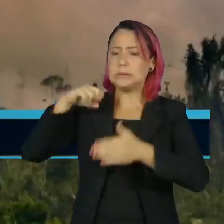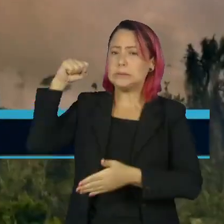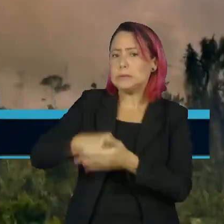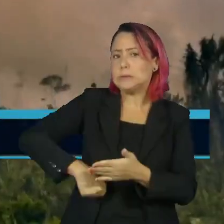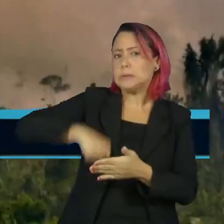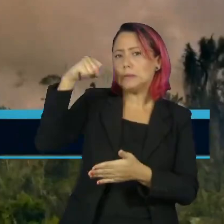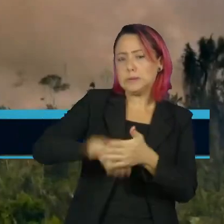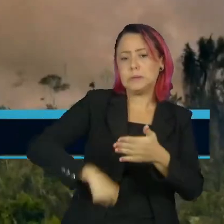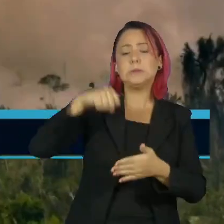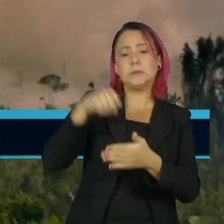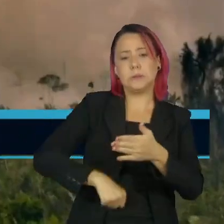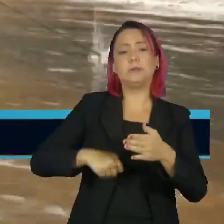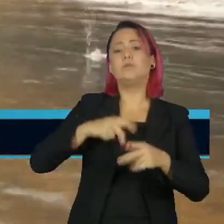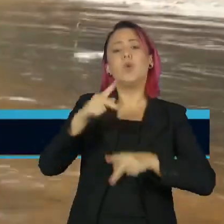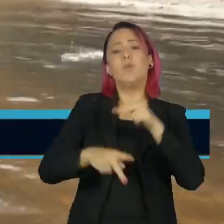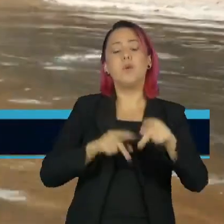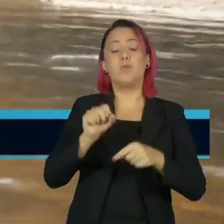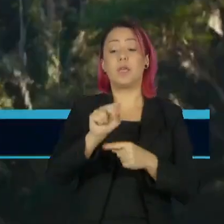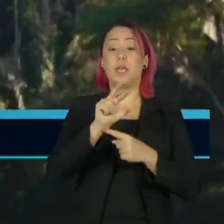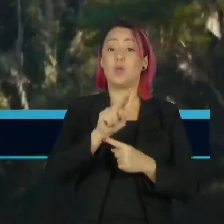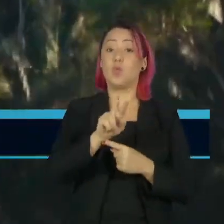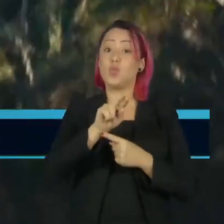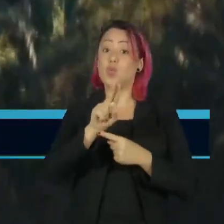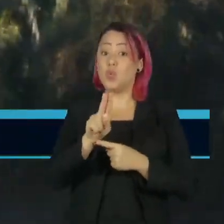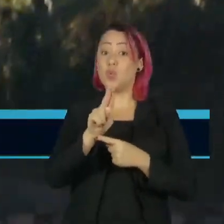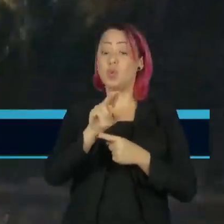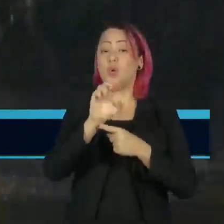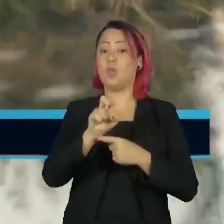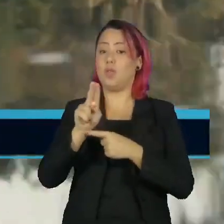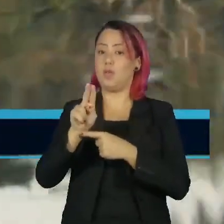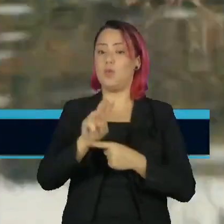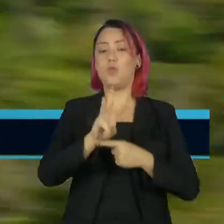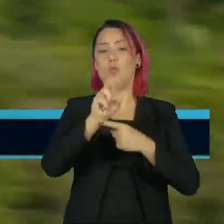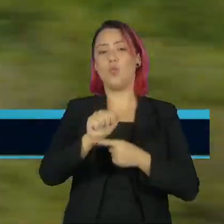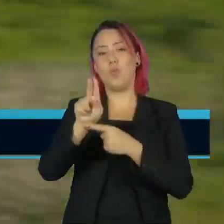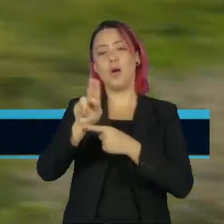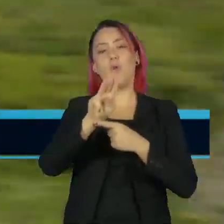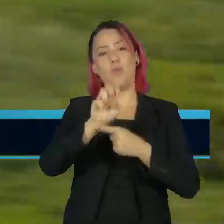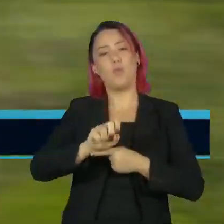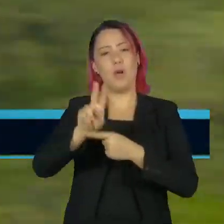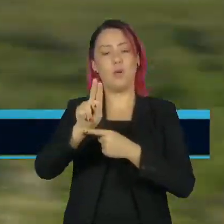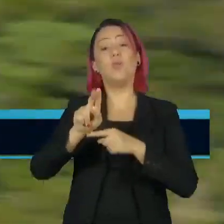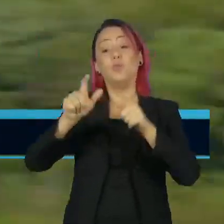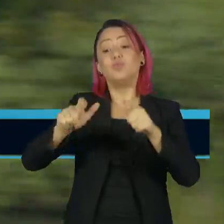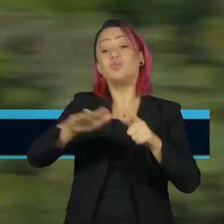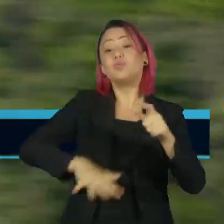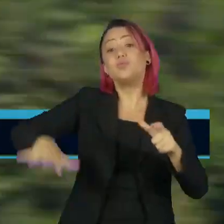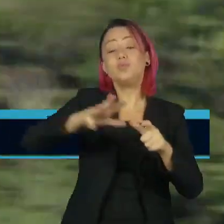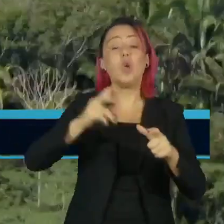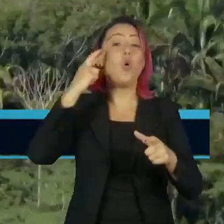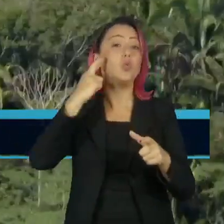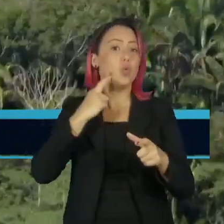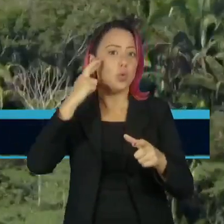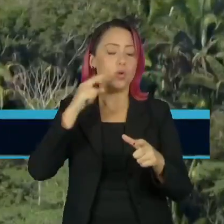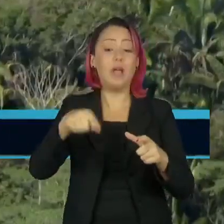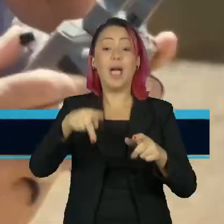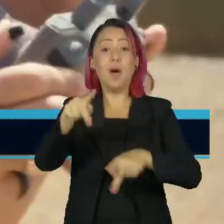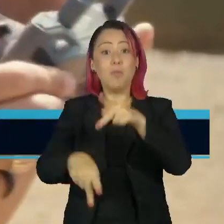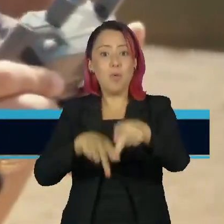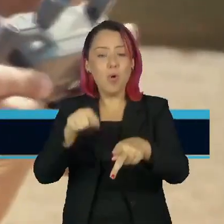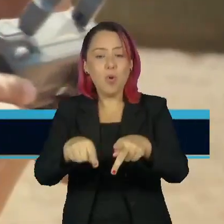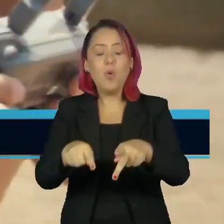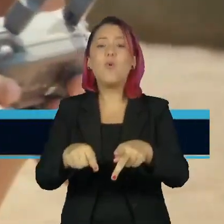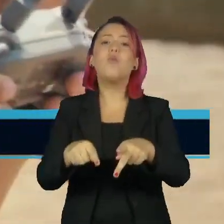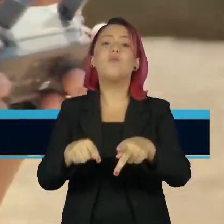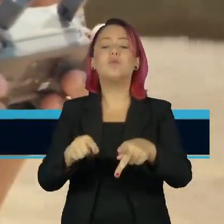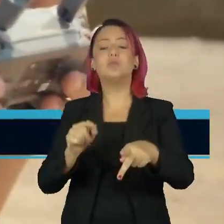Uruewawau pela própria sobrevivência e a defesa da floresta em Rondônia. Quem ajuda a traçar a